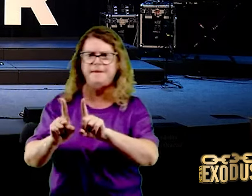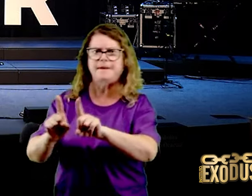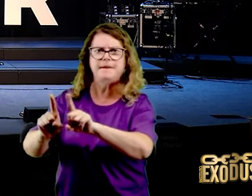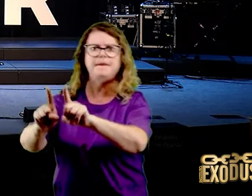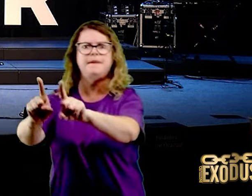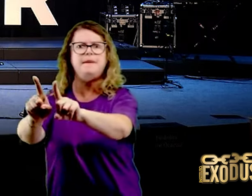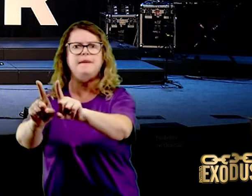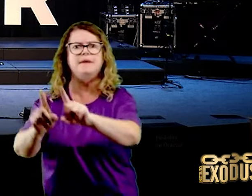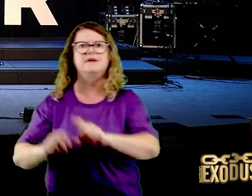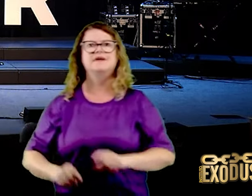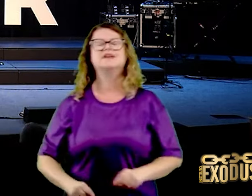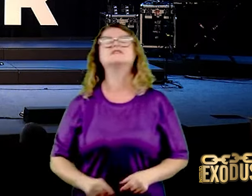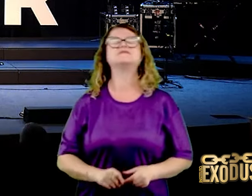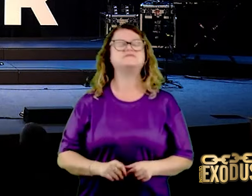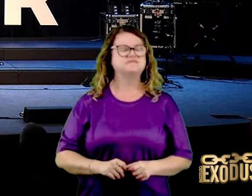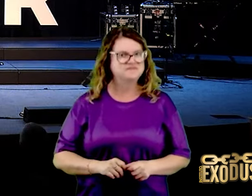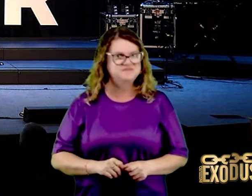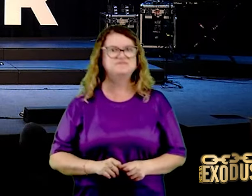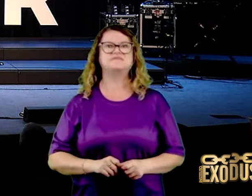é o duplo comando.